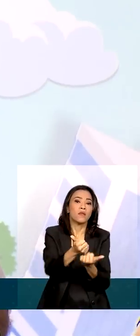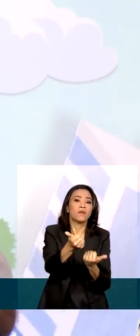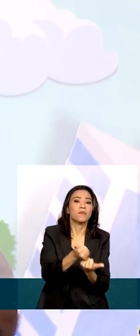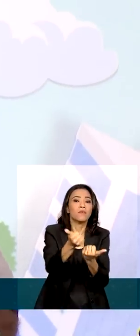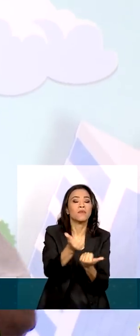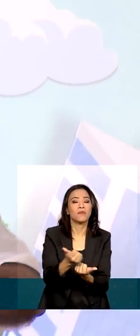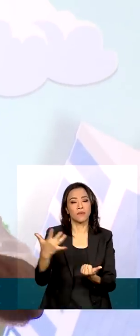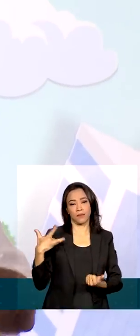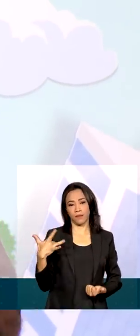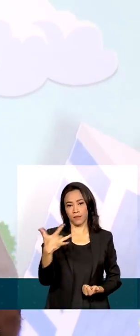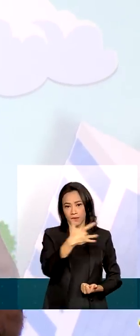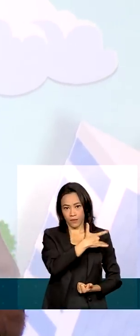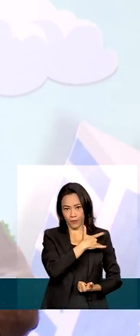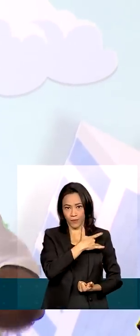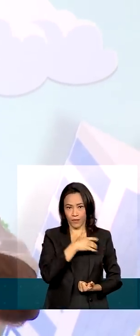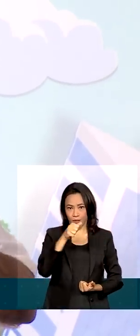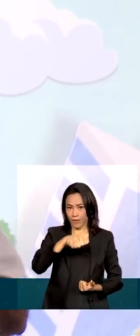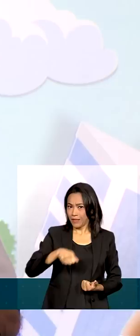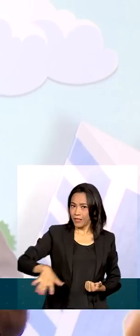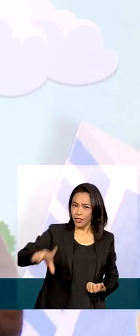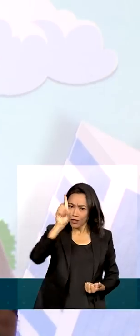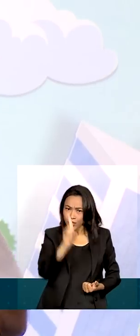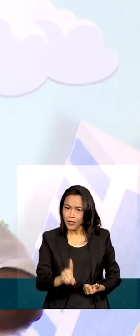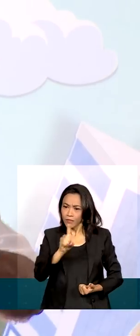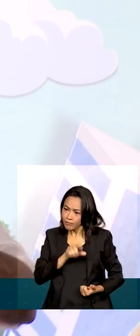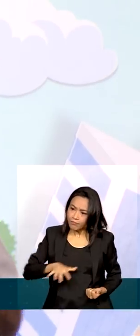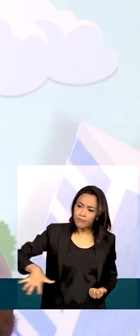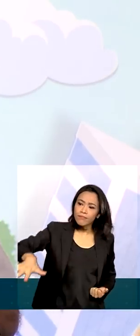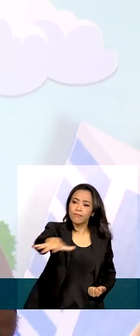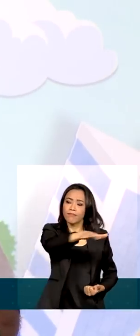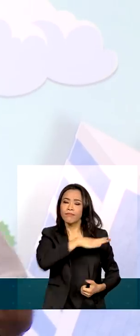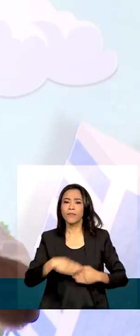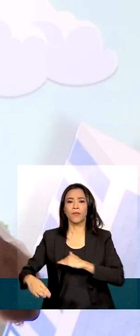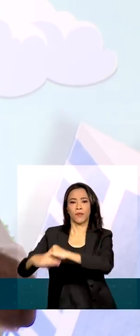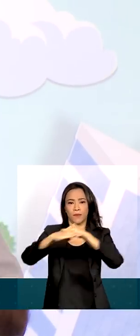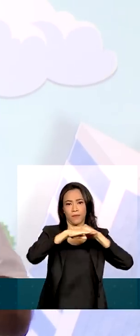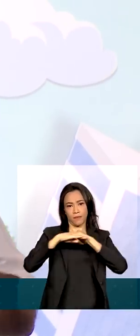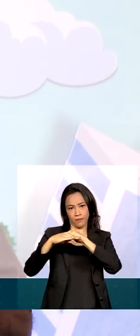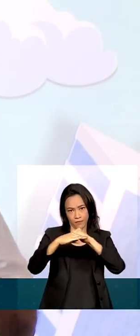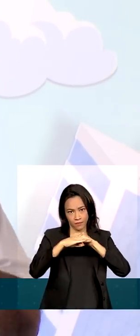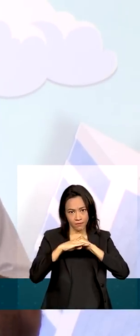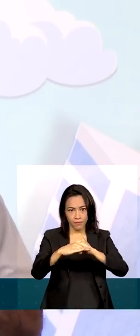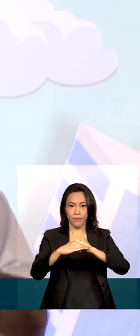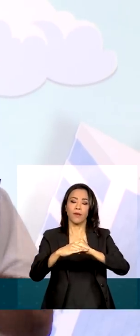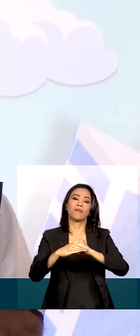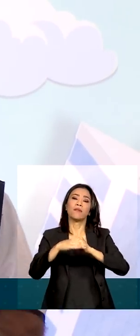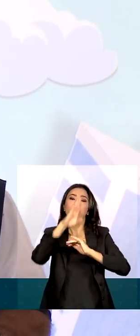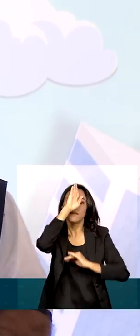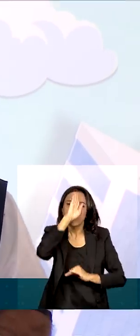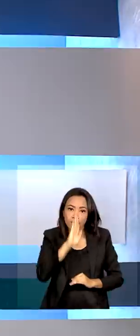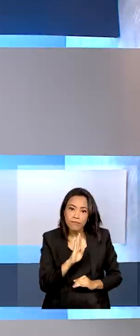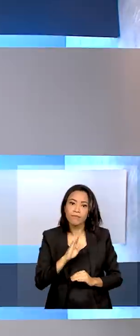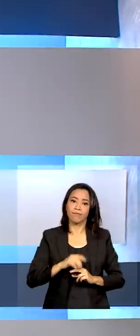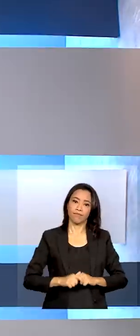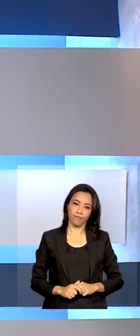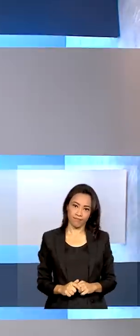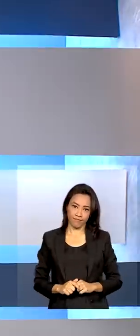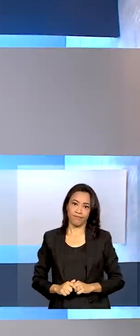à saúde universal, integral, igualitária e gratuita.